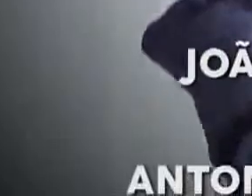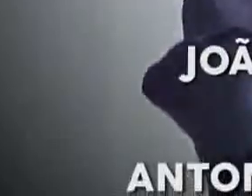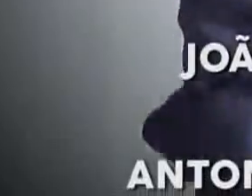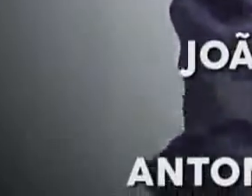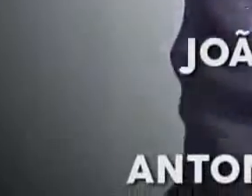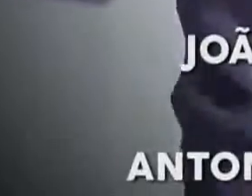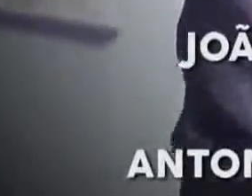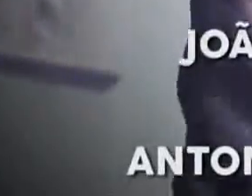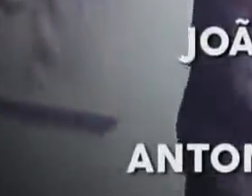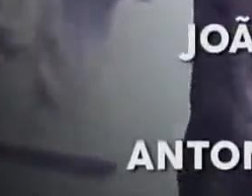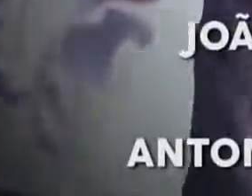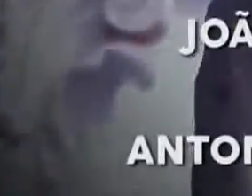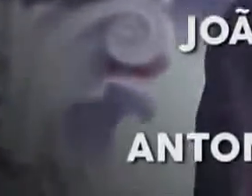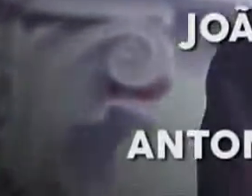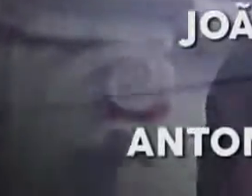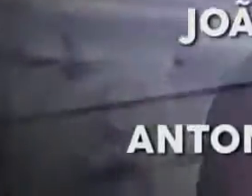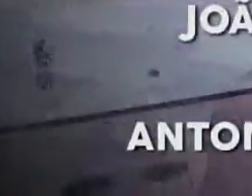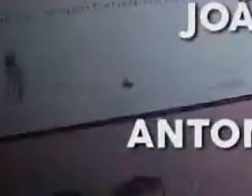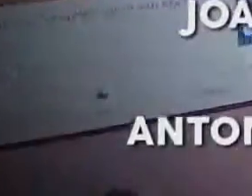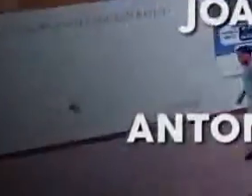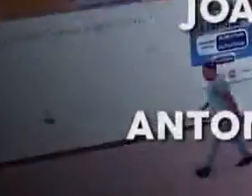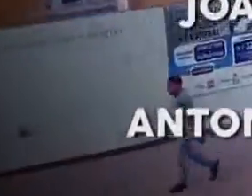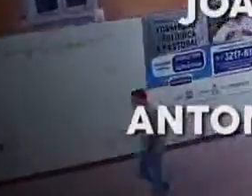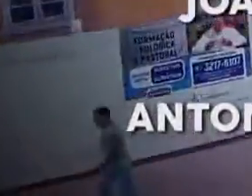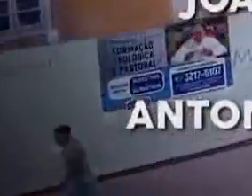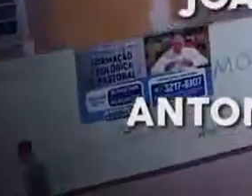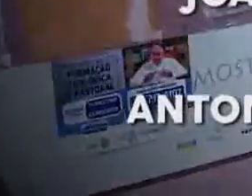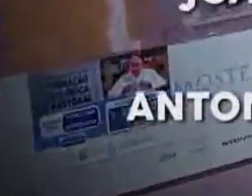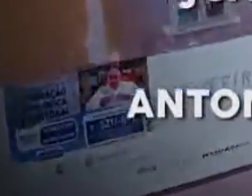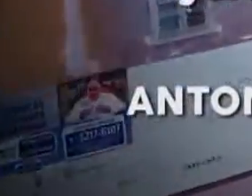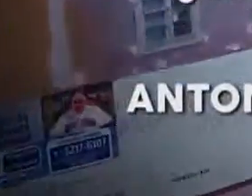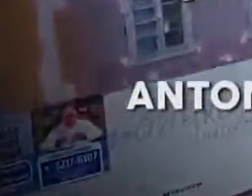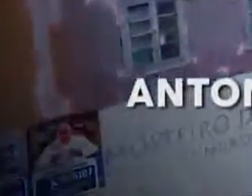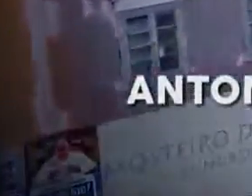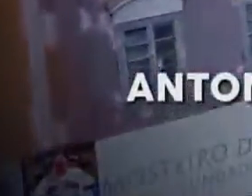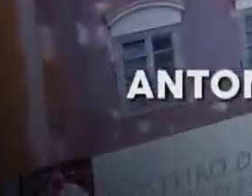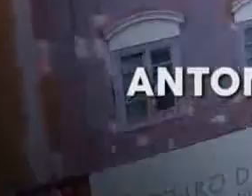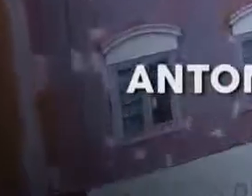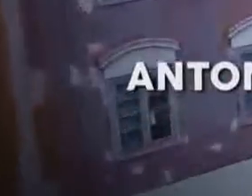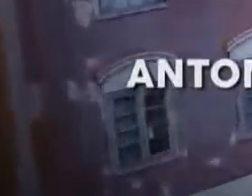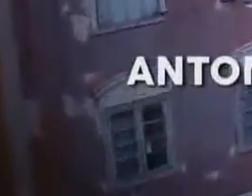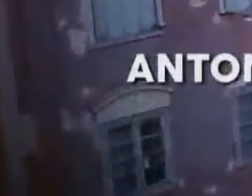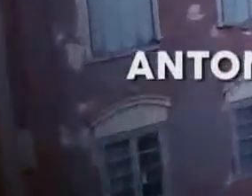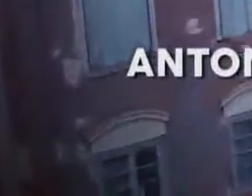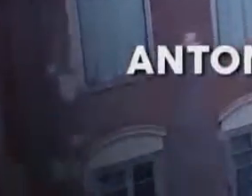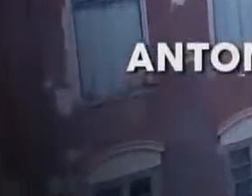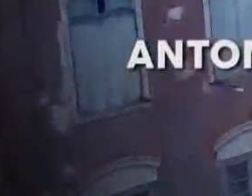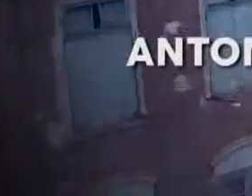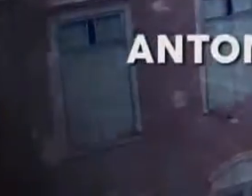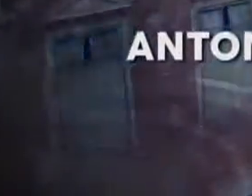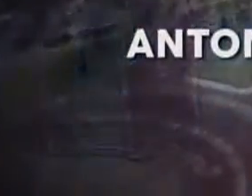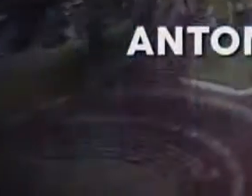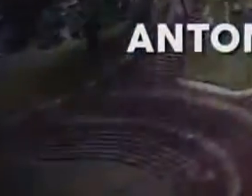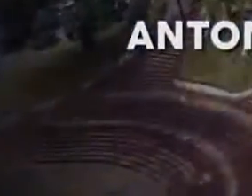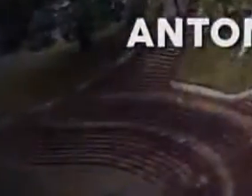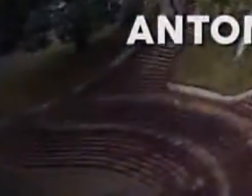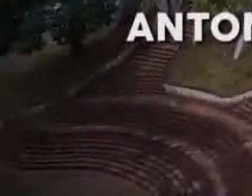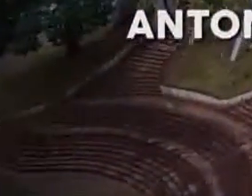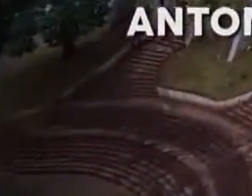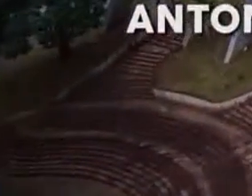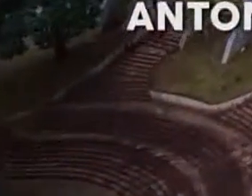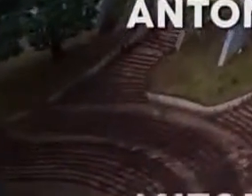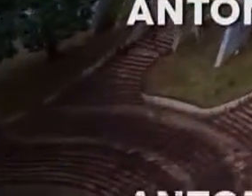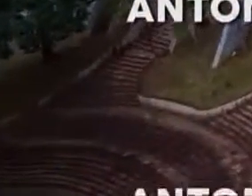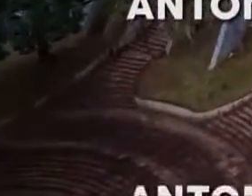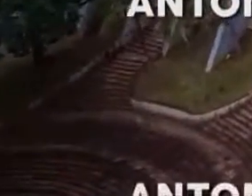seio ó liberdade desafia o nosso peito a própria morte ó pátria